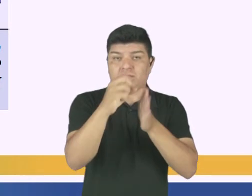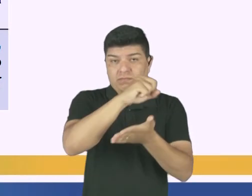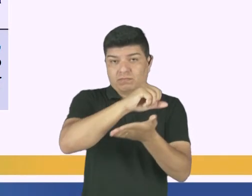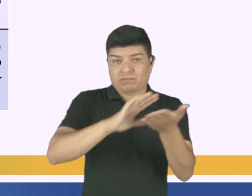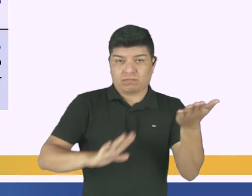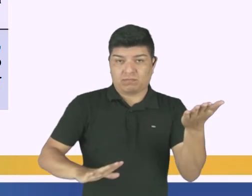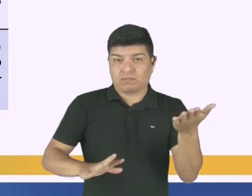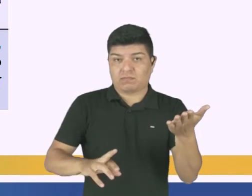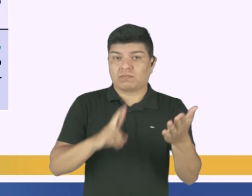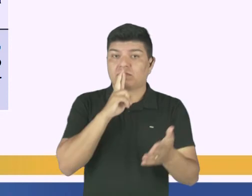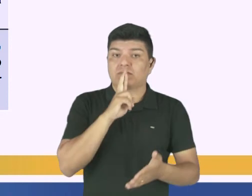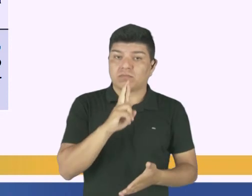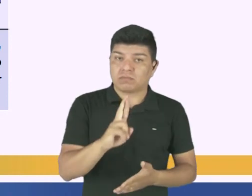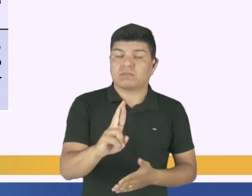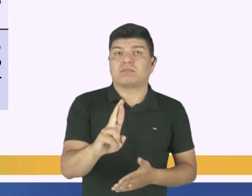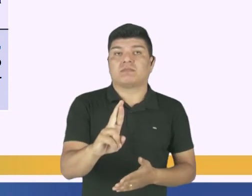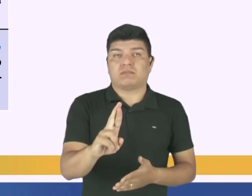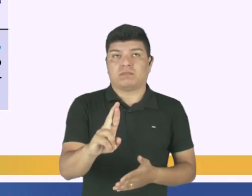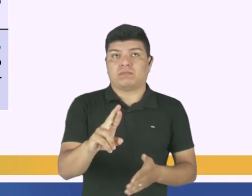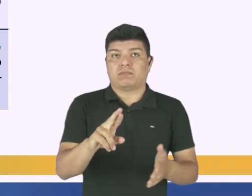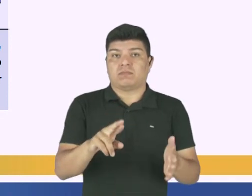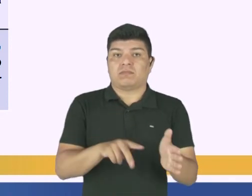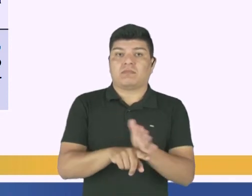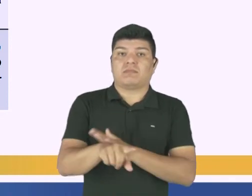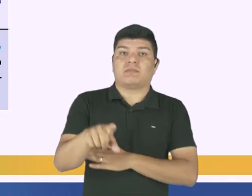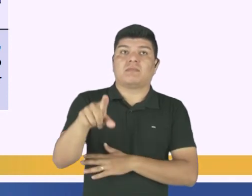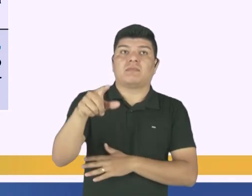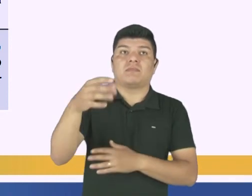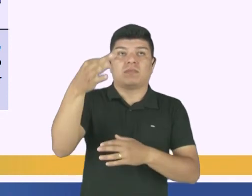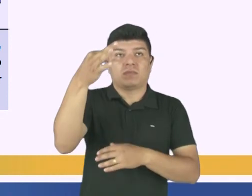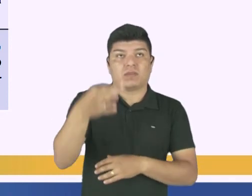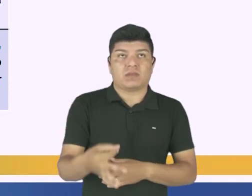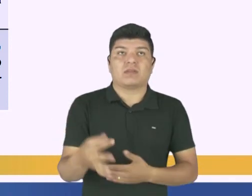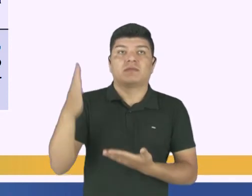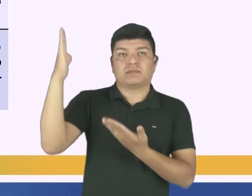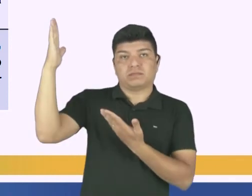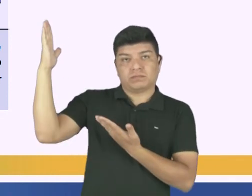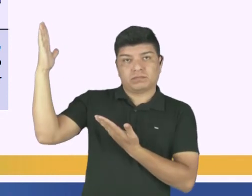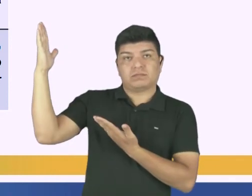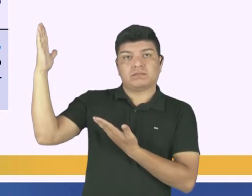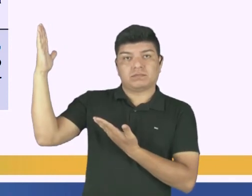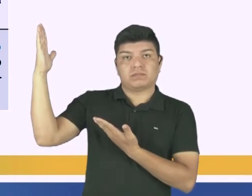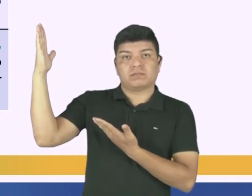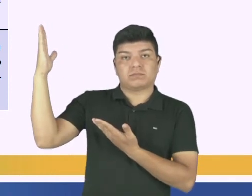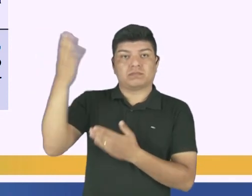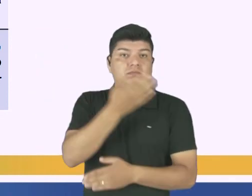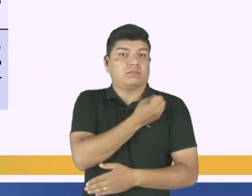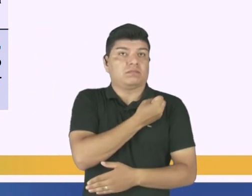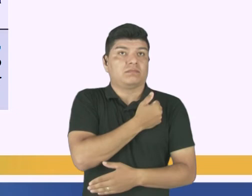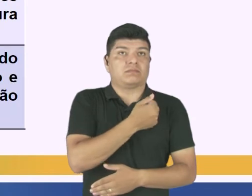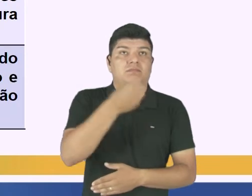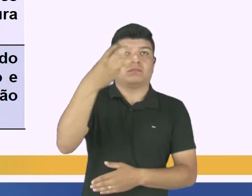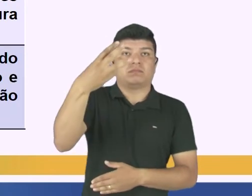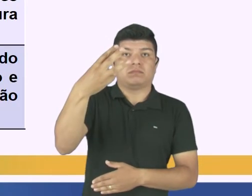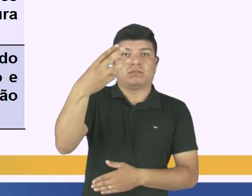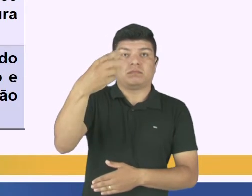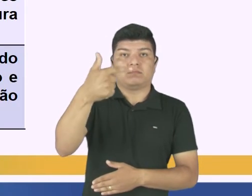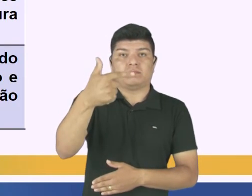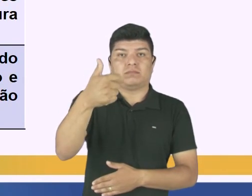vai resolver. A questão certa é assim, tá? Você vai estar enumerando 3, 2, 1.